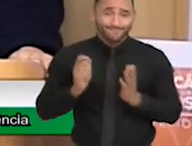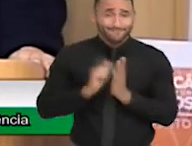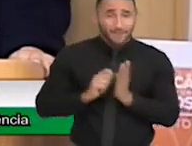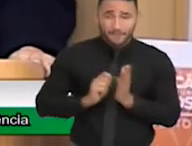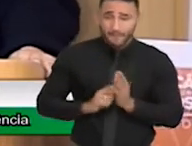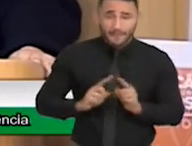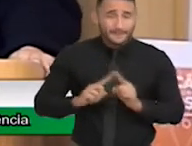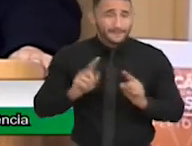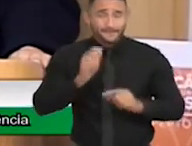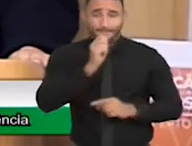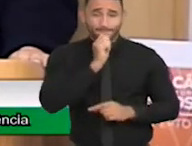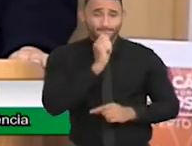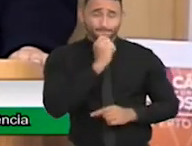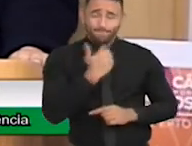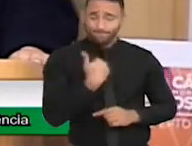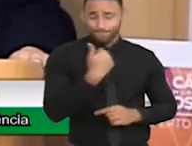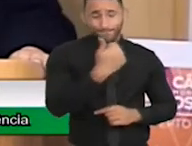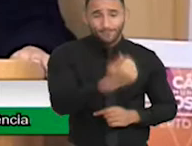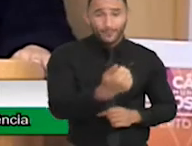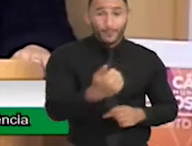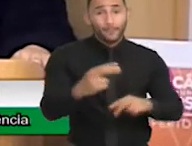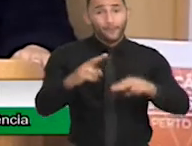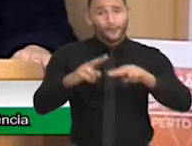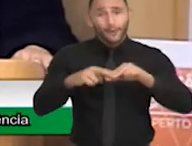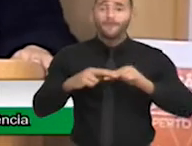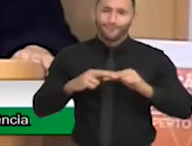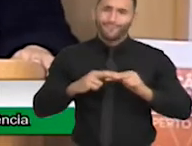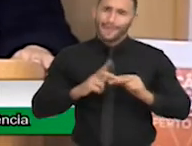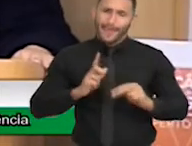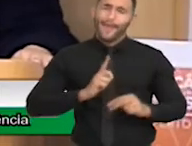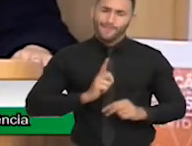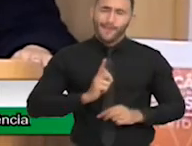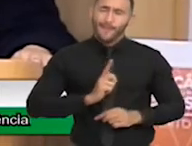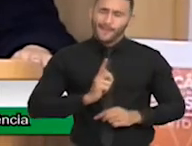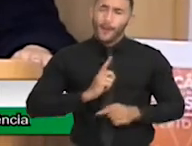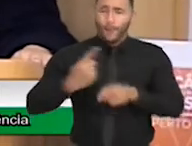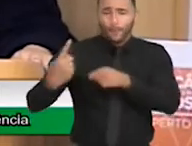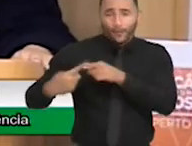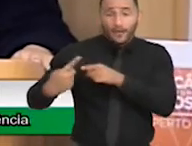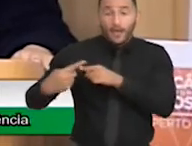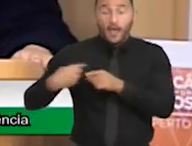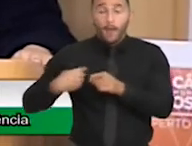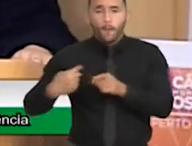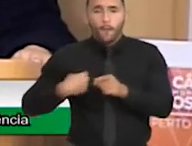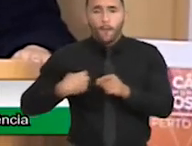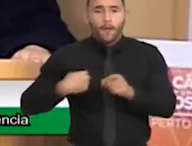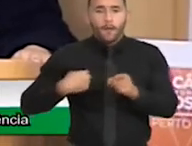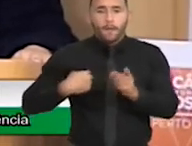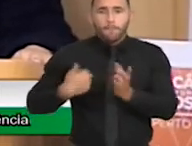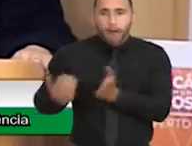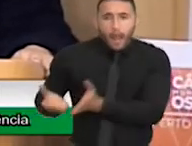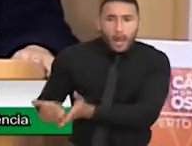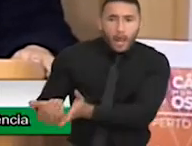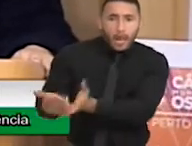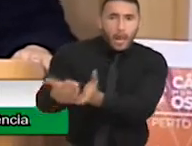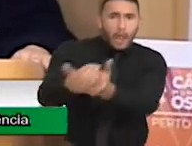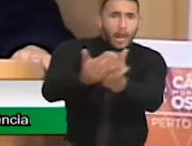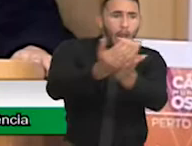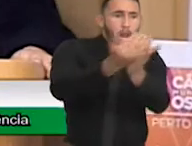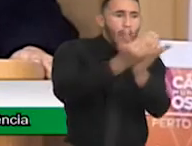nós não fomos chamados. E isso tem um motivo. O motivo é que eu mandei abaixo-assinado para todos os ministros